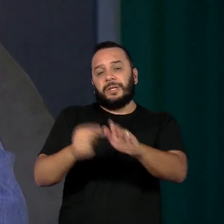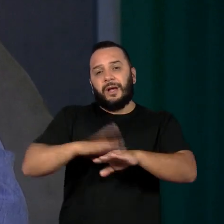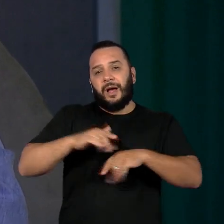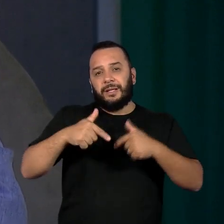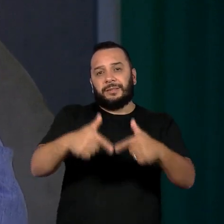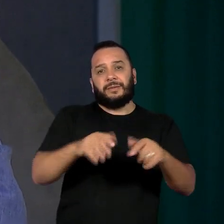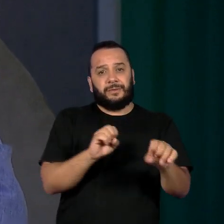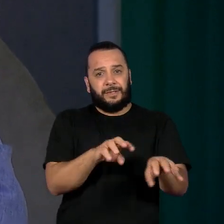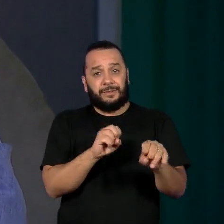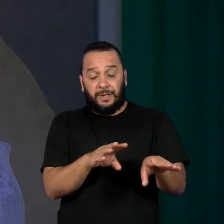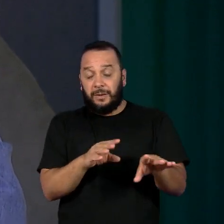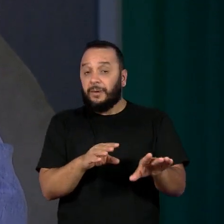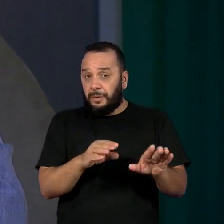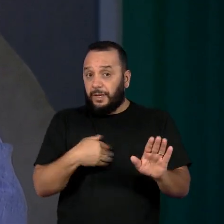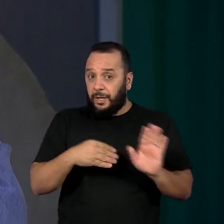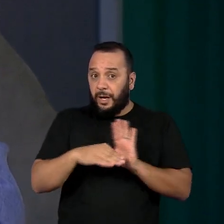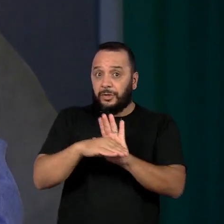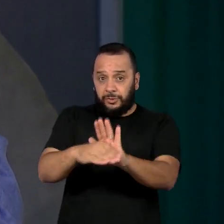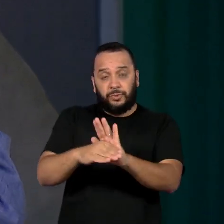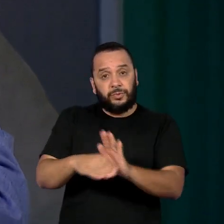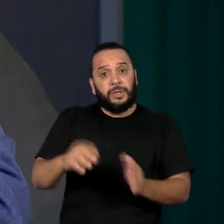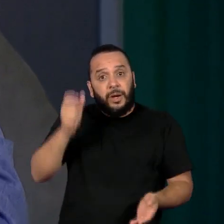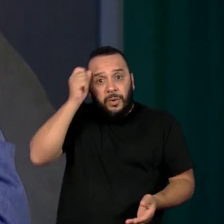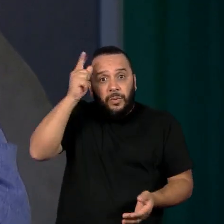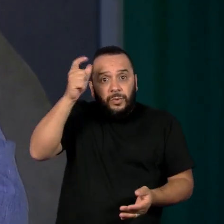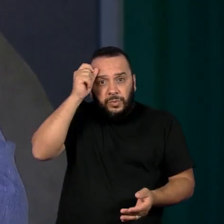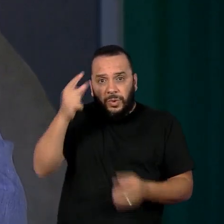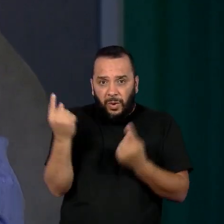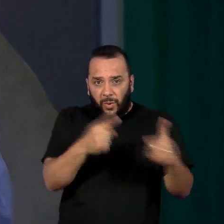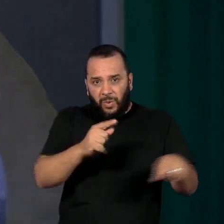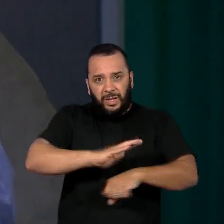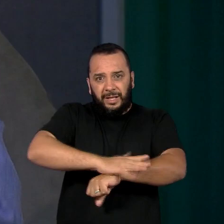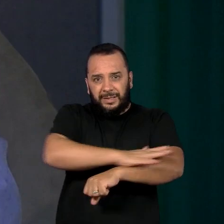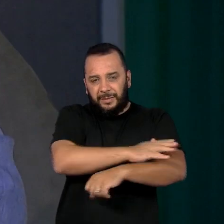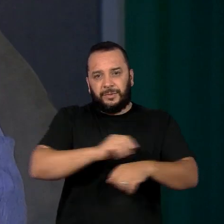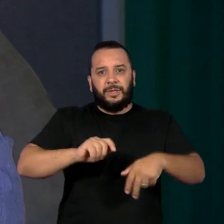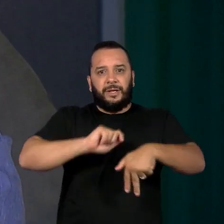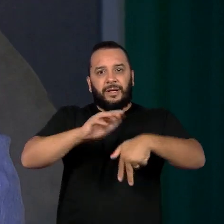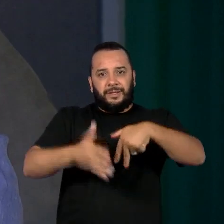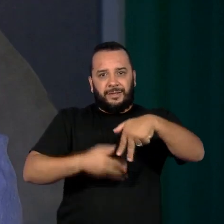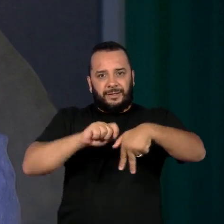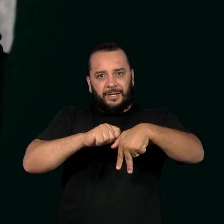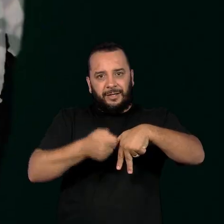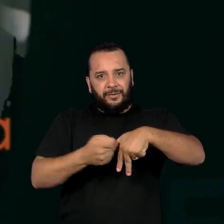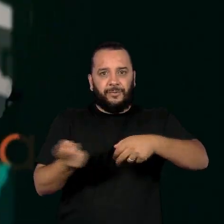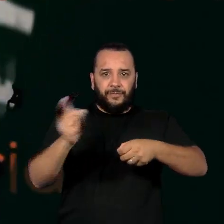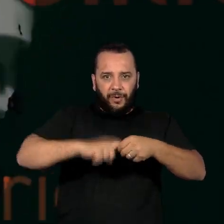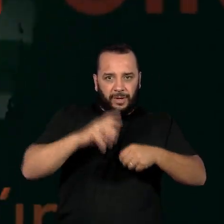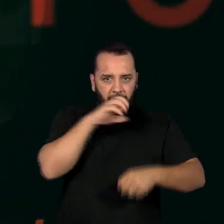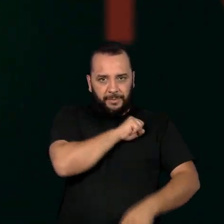educacionais que contribuem para criar uma cultura antirracista. Negros em Foco volta já já.